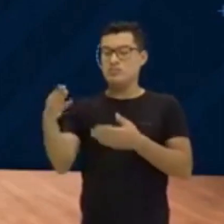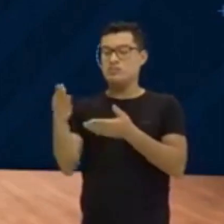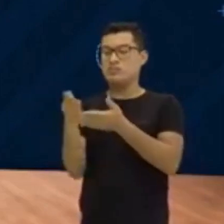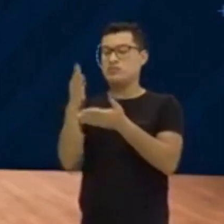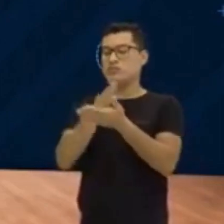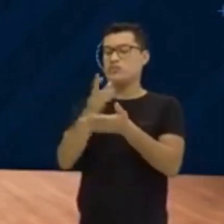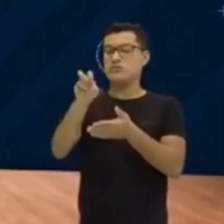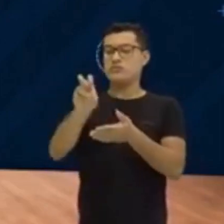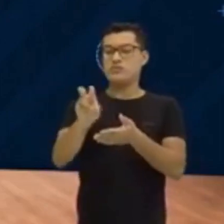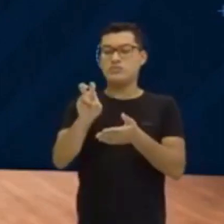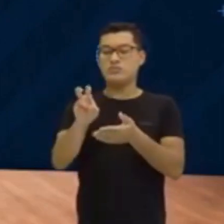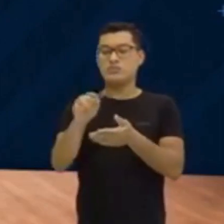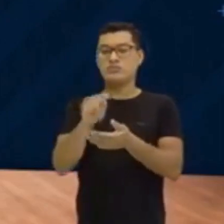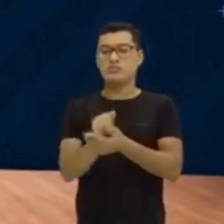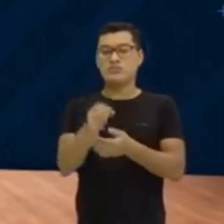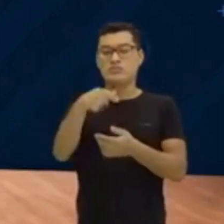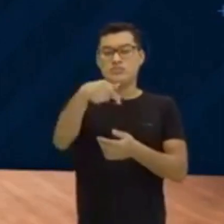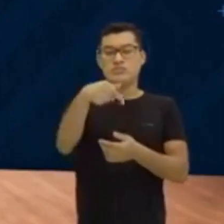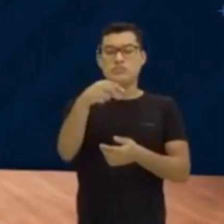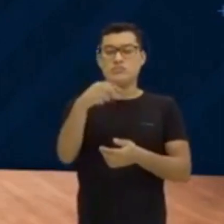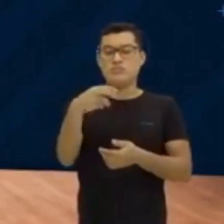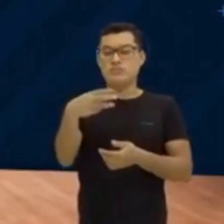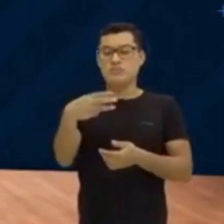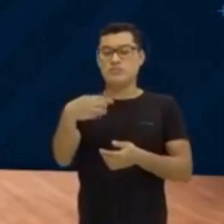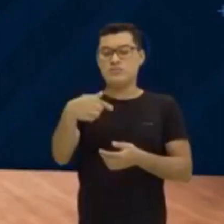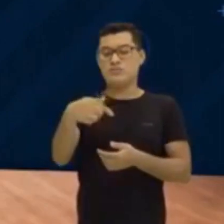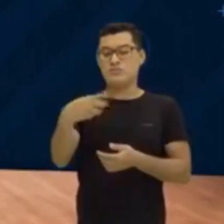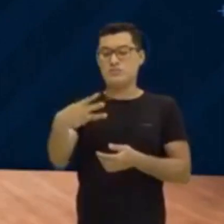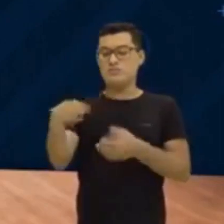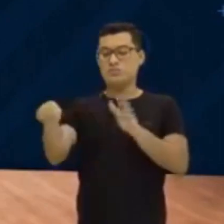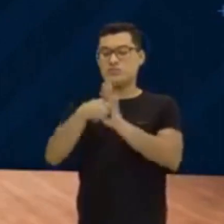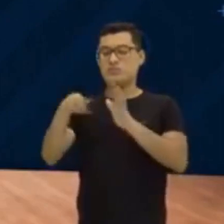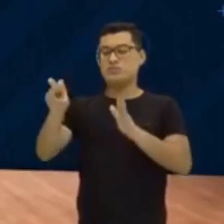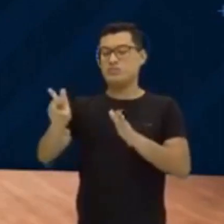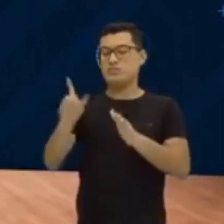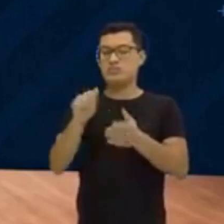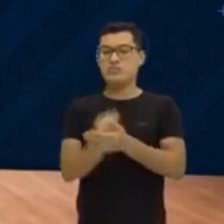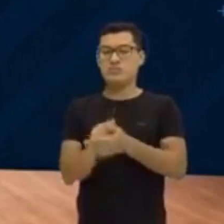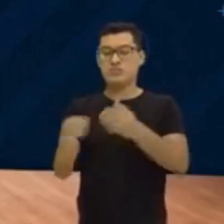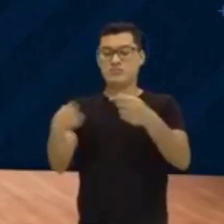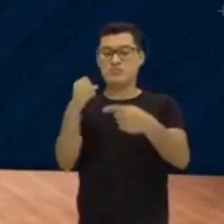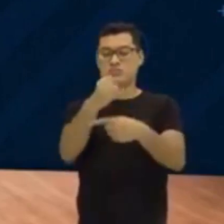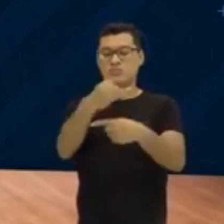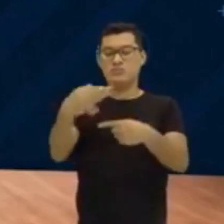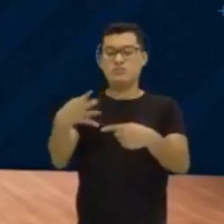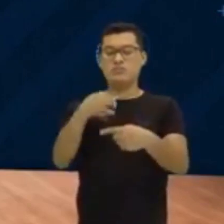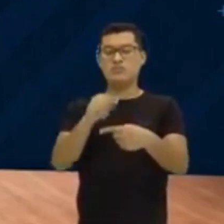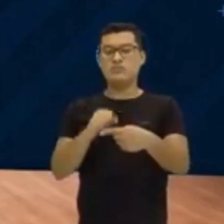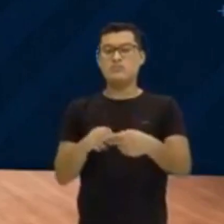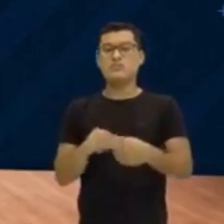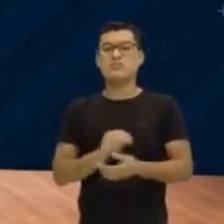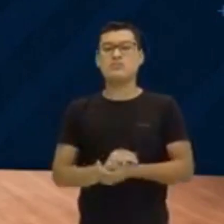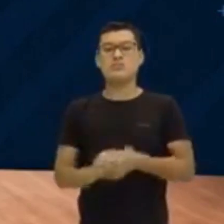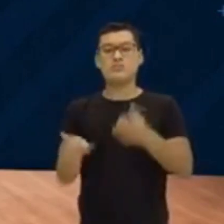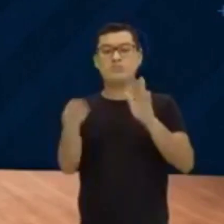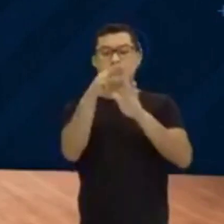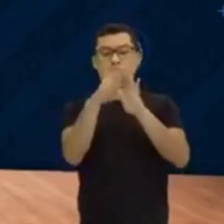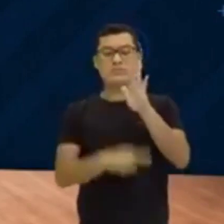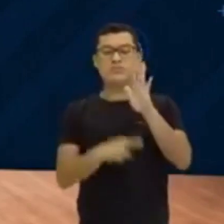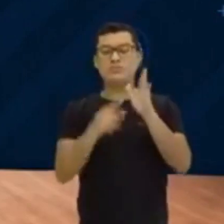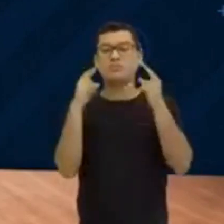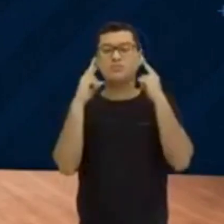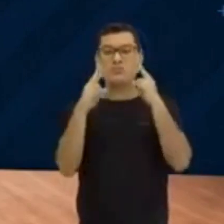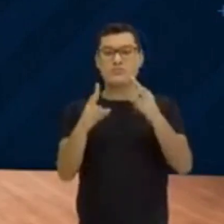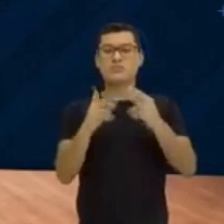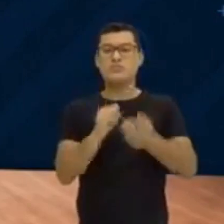O 5. Então, ficou 573 menos 5. E embaixo permaneceu a mesma regra que a gente viu antes. Só para deixar claro, por que